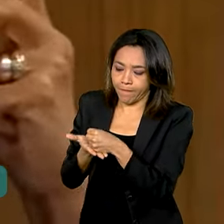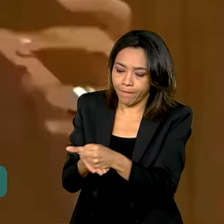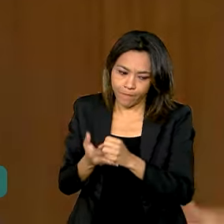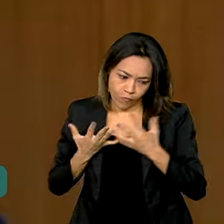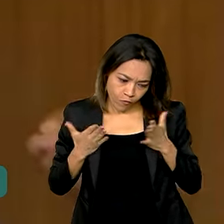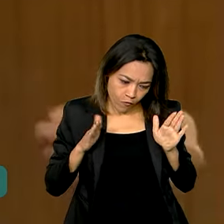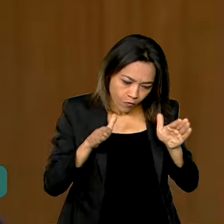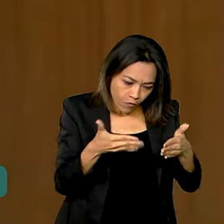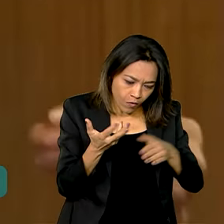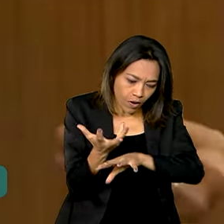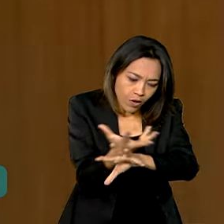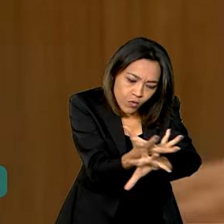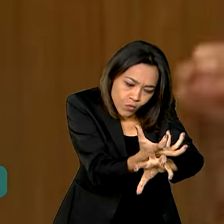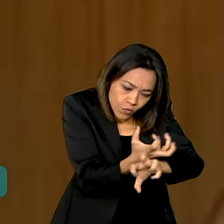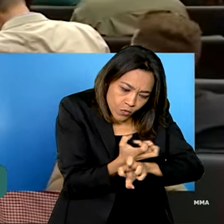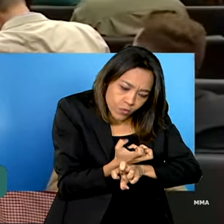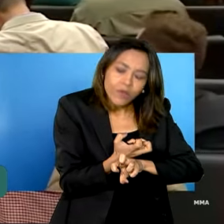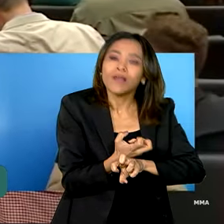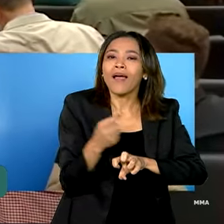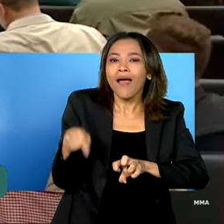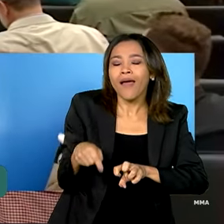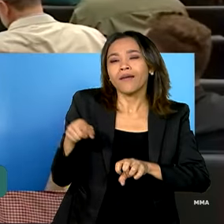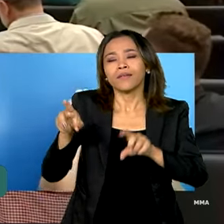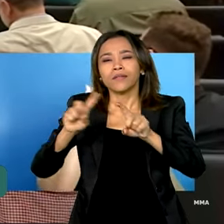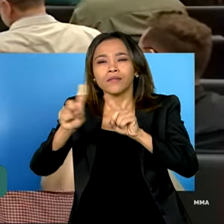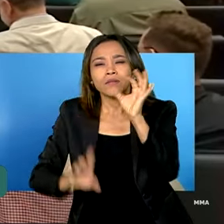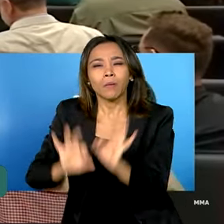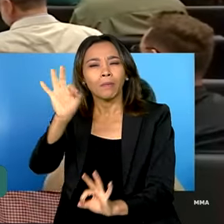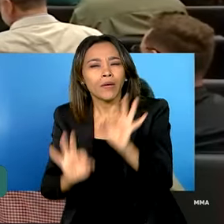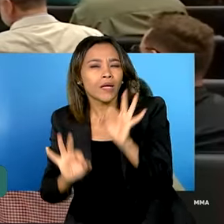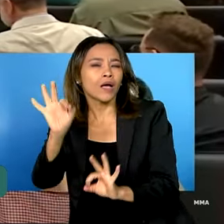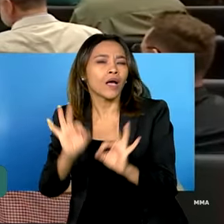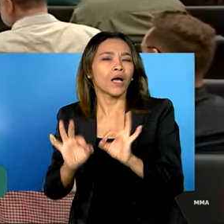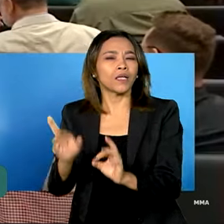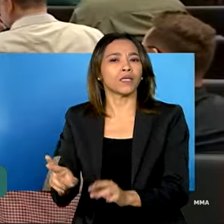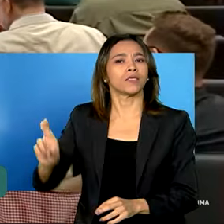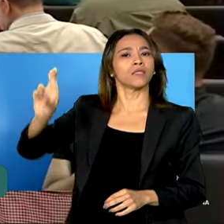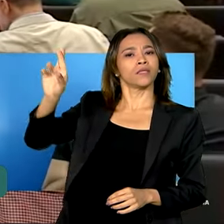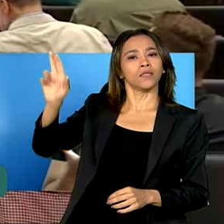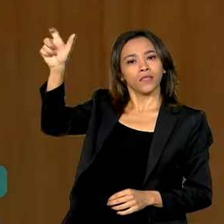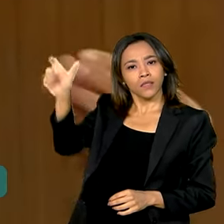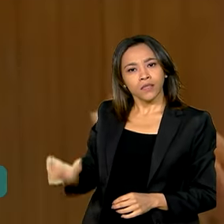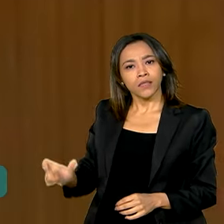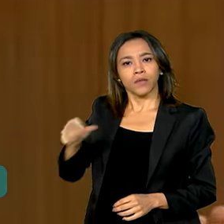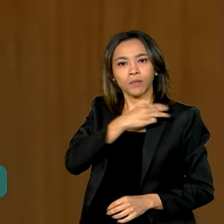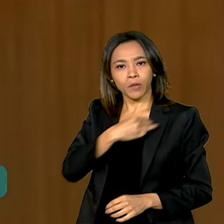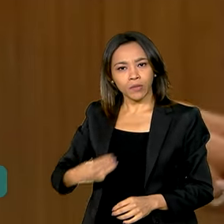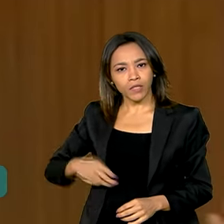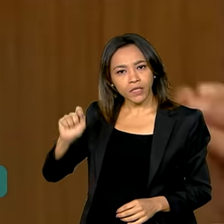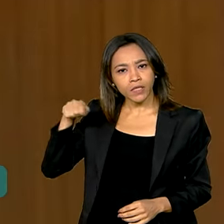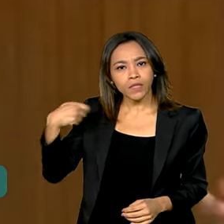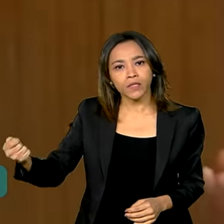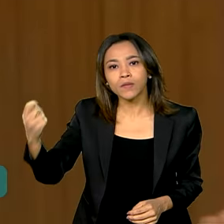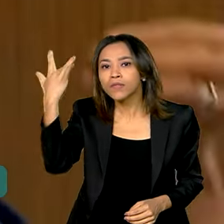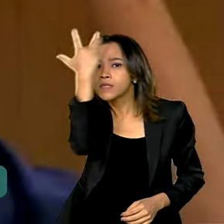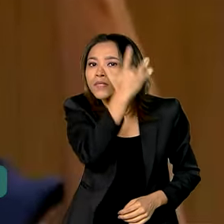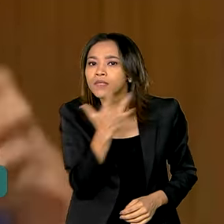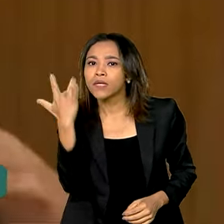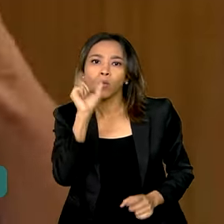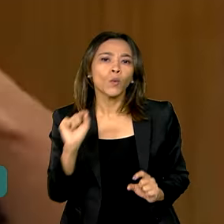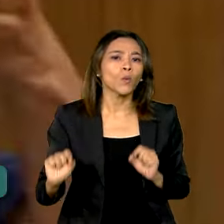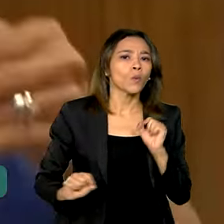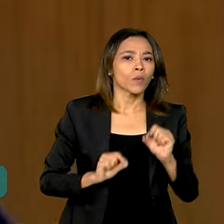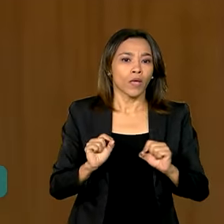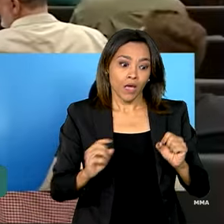É desdobrar o plano de transformação ecológica liderado pelo ministro Fernando Haddad em planos de desenvolvimento